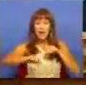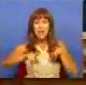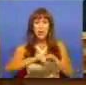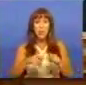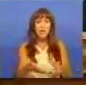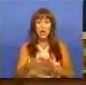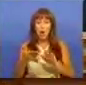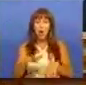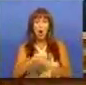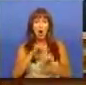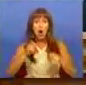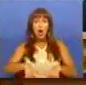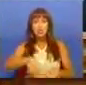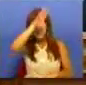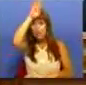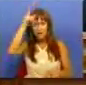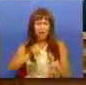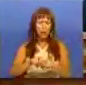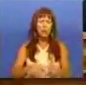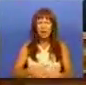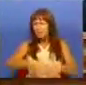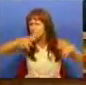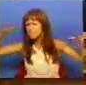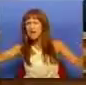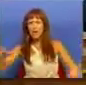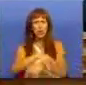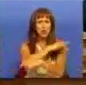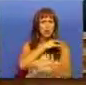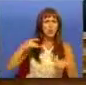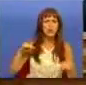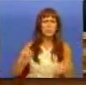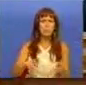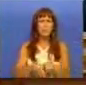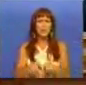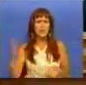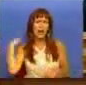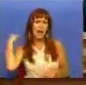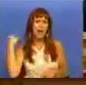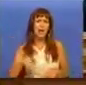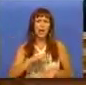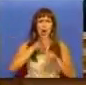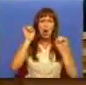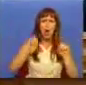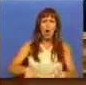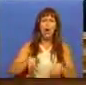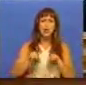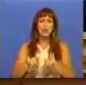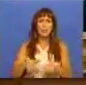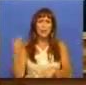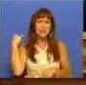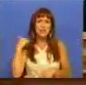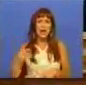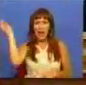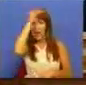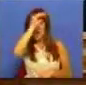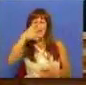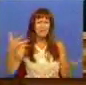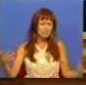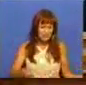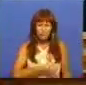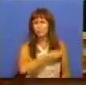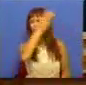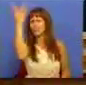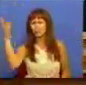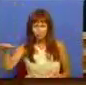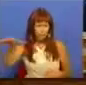urgência do Hospital de Braga, a esmagadora maioria dos médicos do Hospital do Litoral Alentejano. Portanto, há